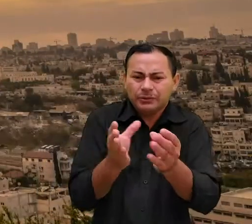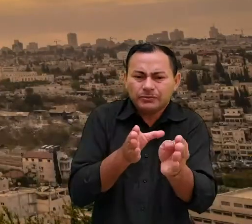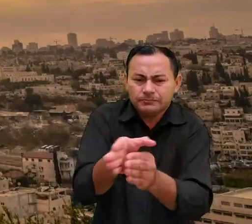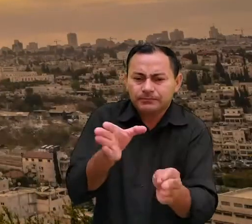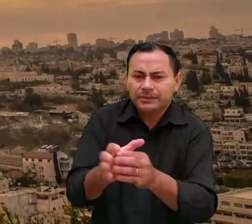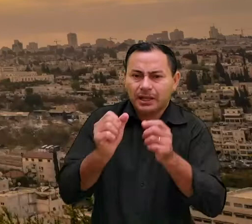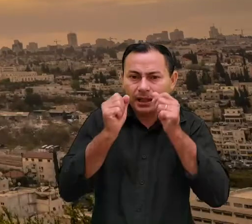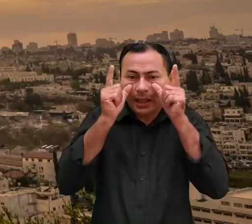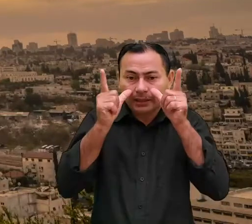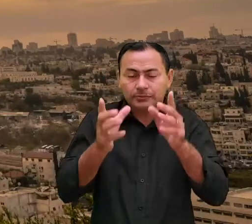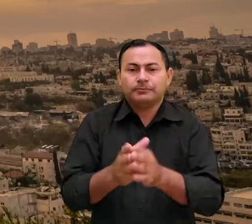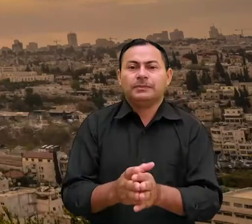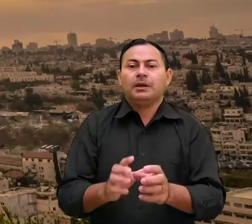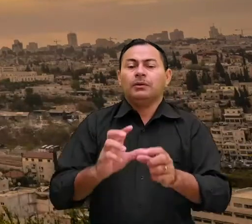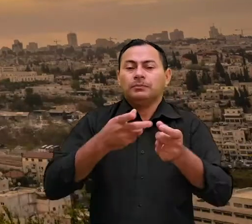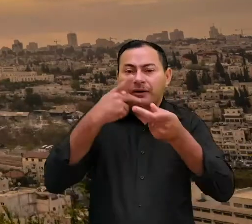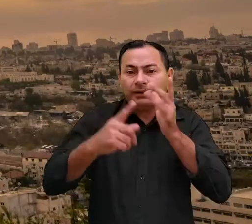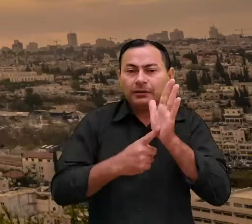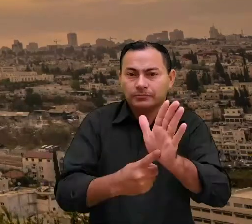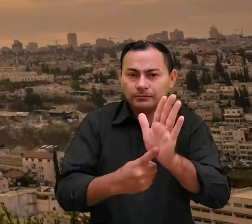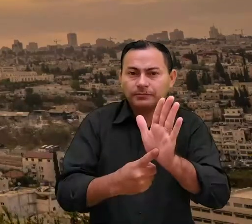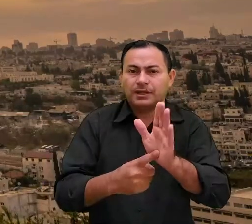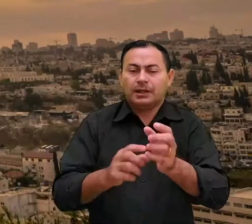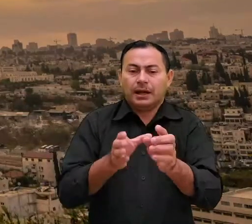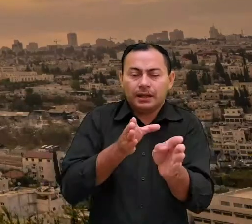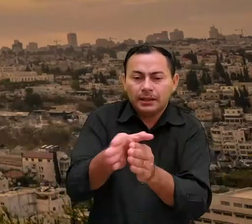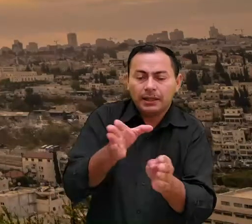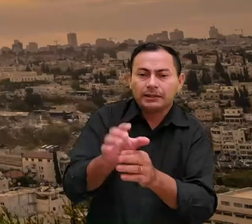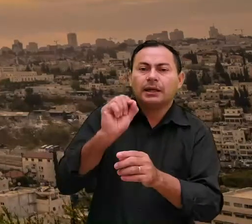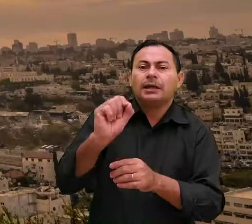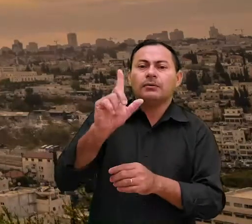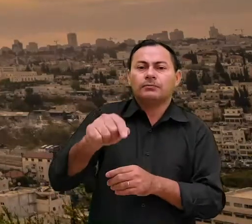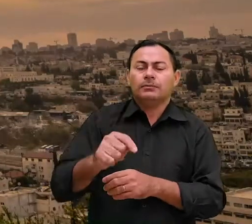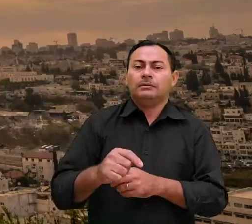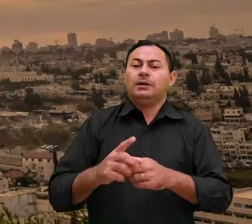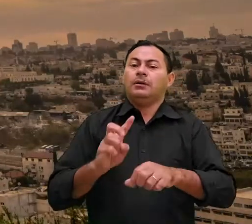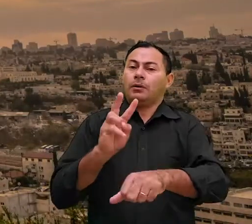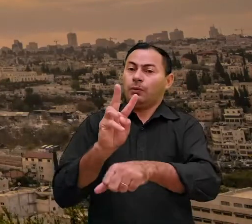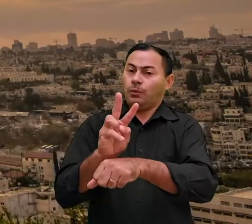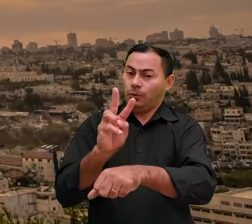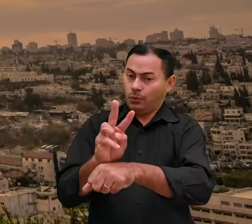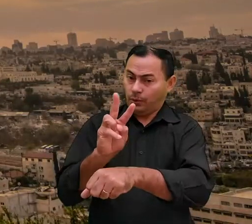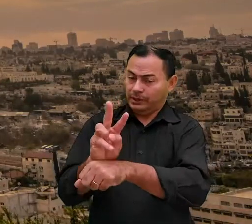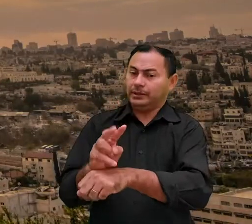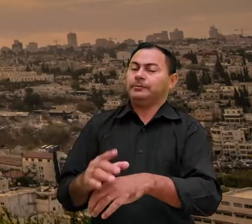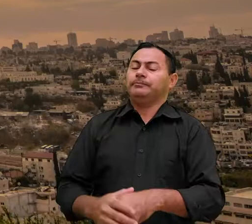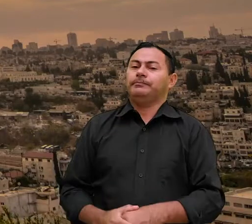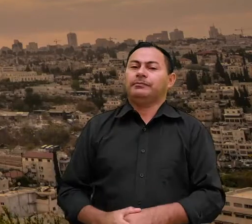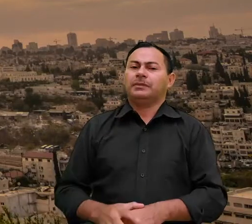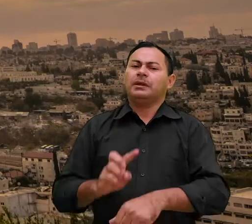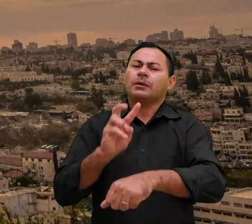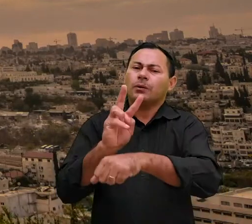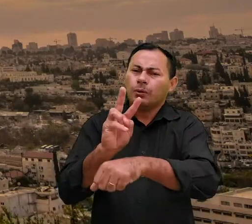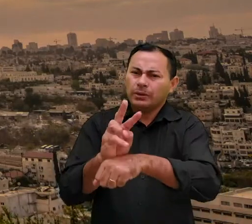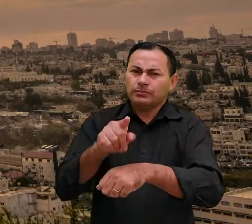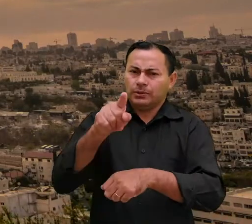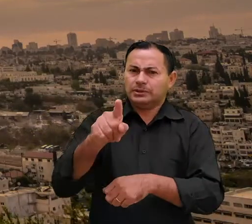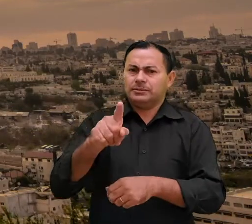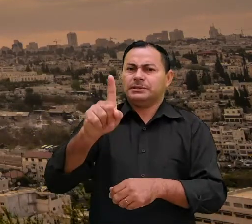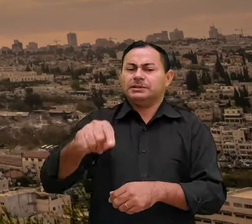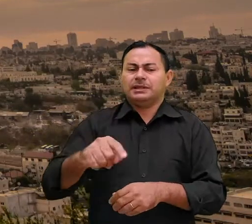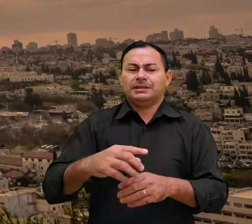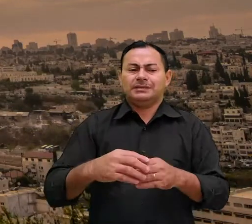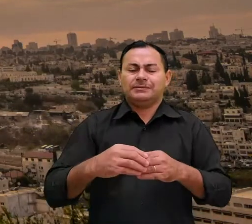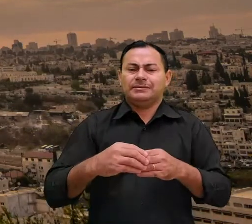alertas. Outra expressão que sempre acompanha estes alertas é Cuidem que... Cuidem que